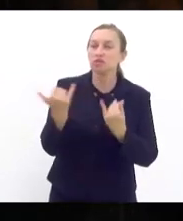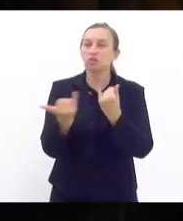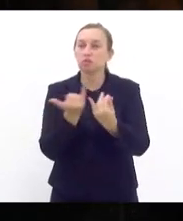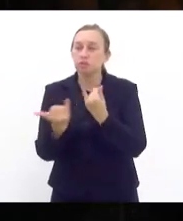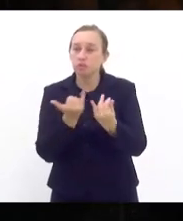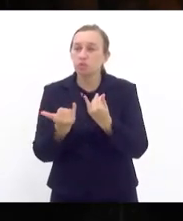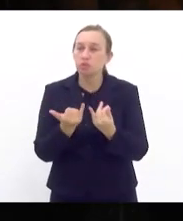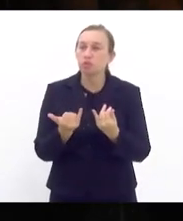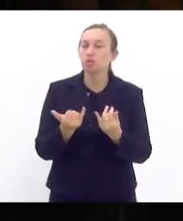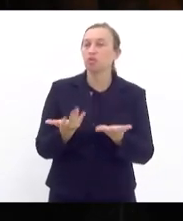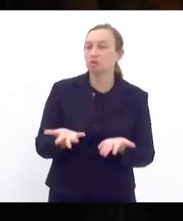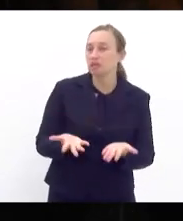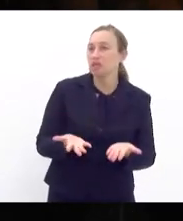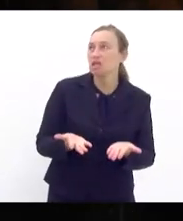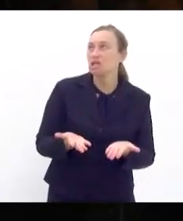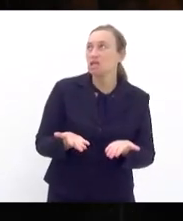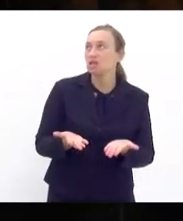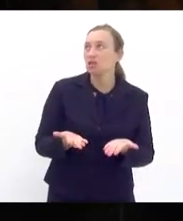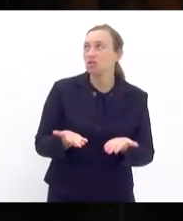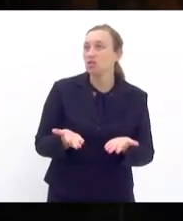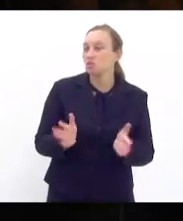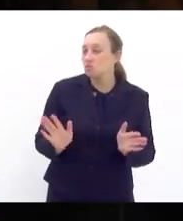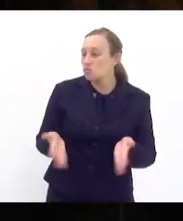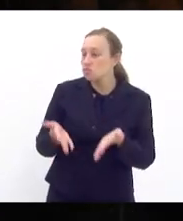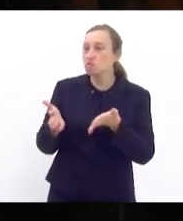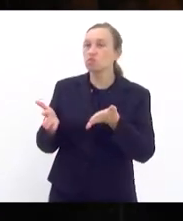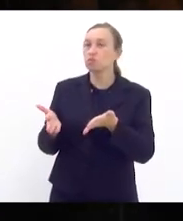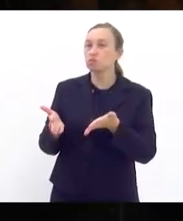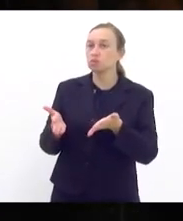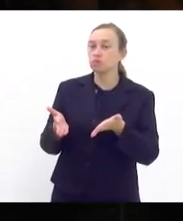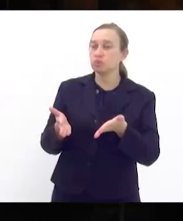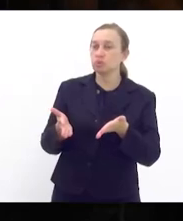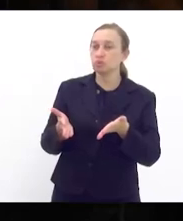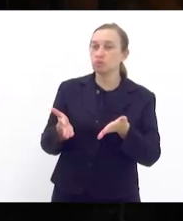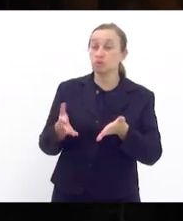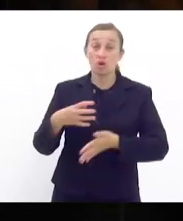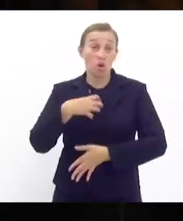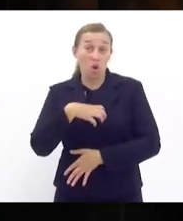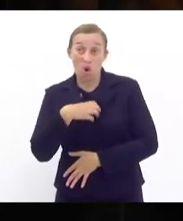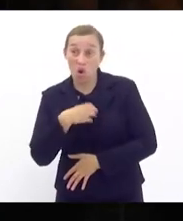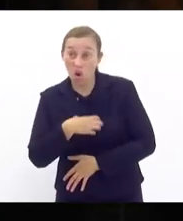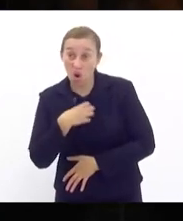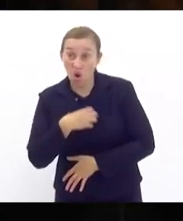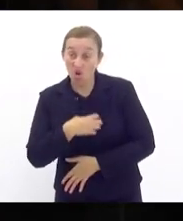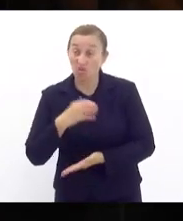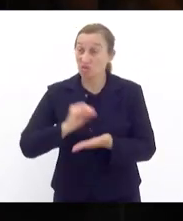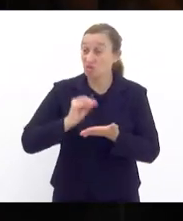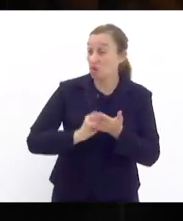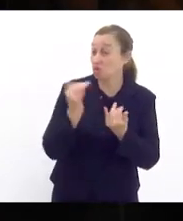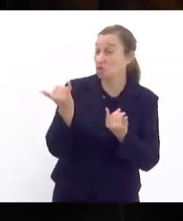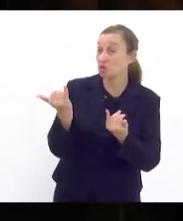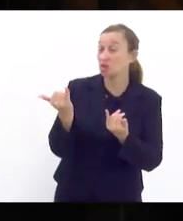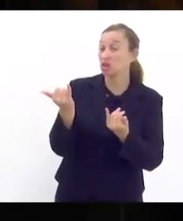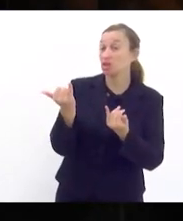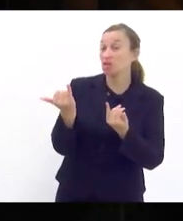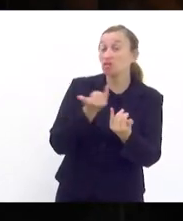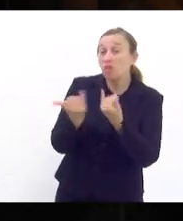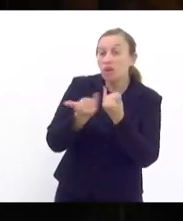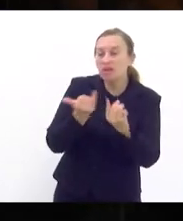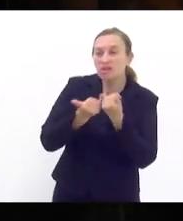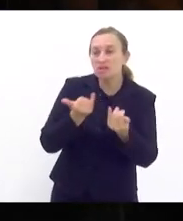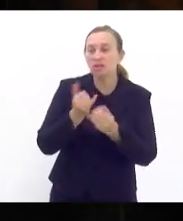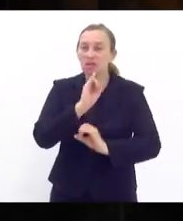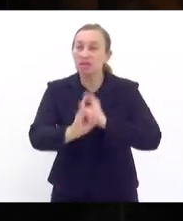inclusive impulsionadas por redes de ódio e desinformação na internet mas essas